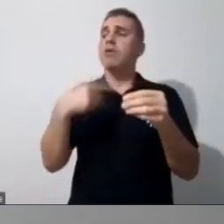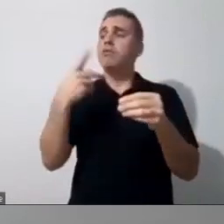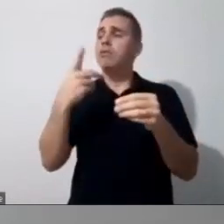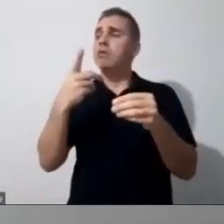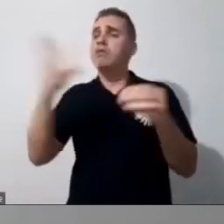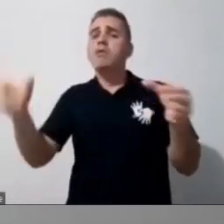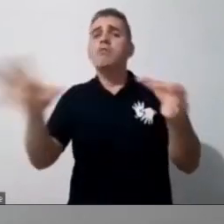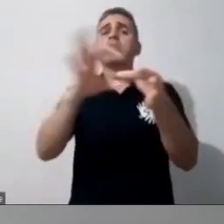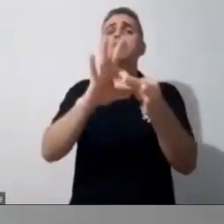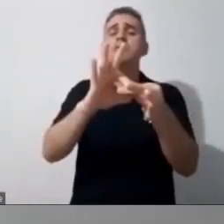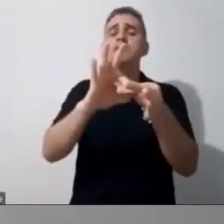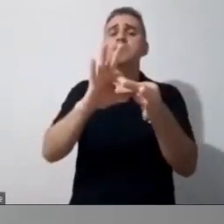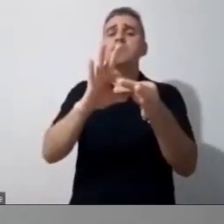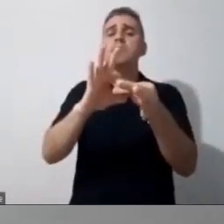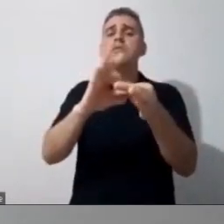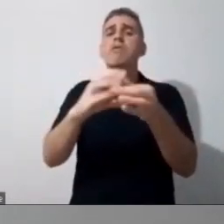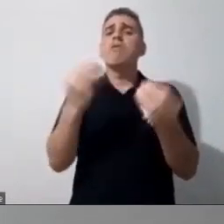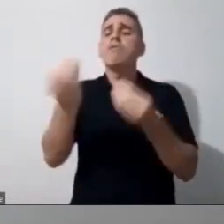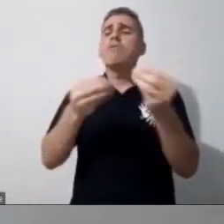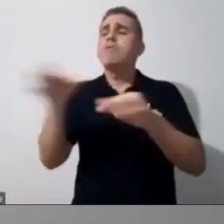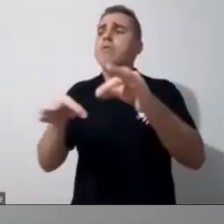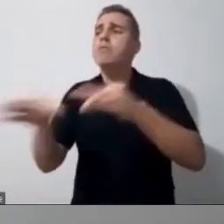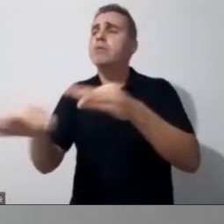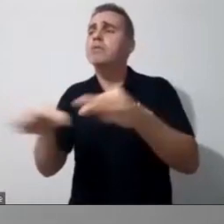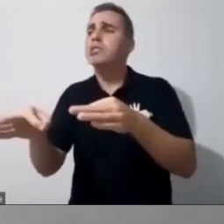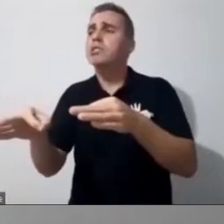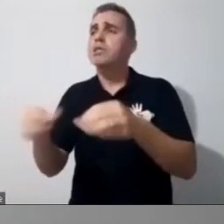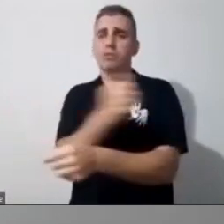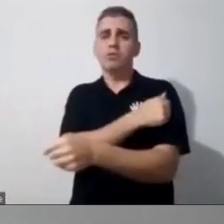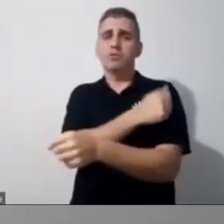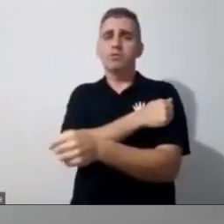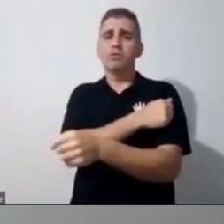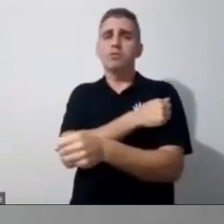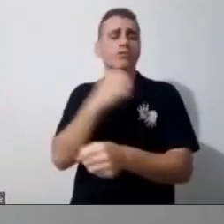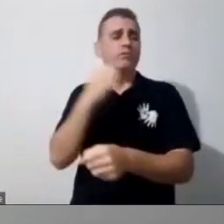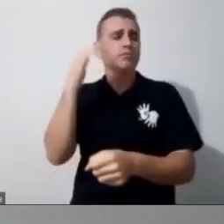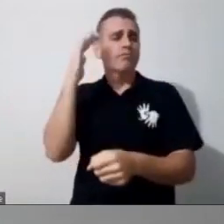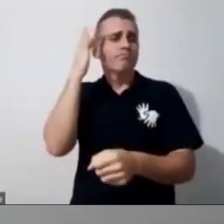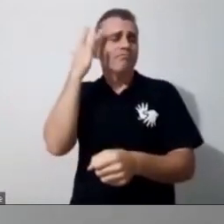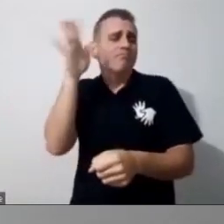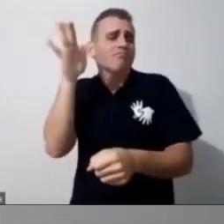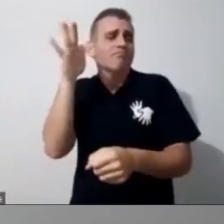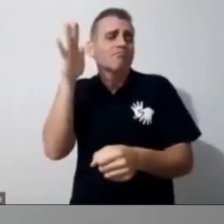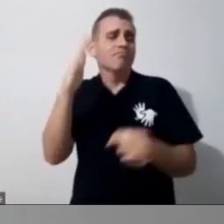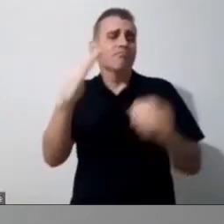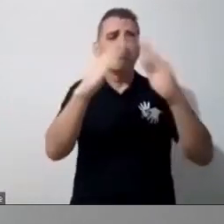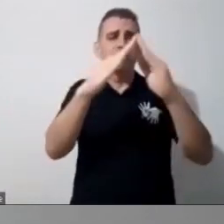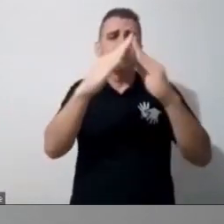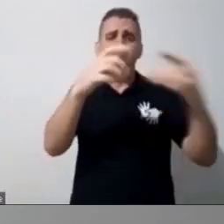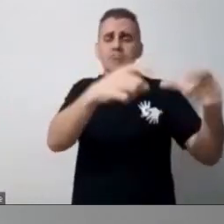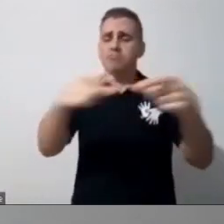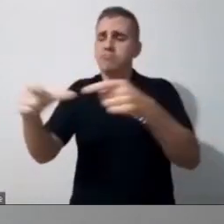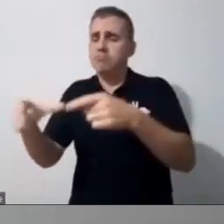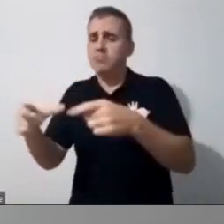pra um aluno que tu não sabe como é que é o espaço lá na casa dele? Né? Tu tem... É necessário que tu conheça o